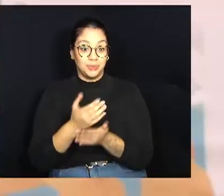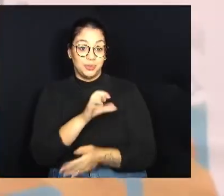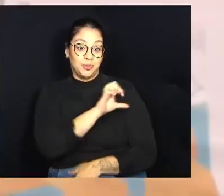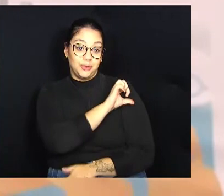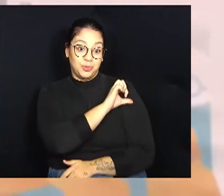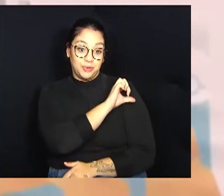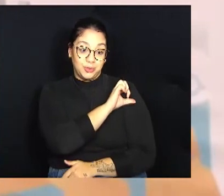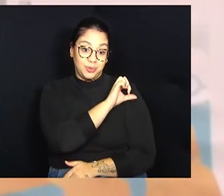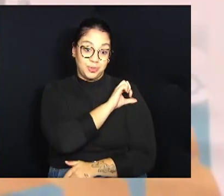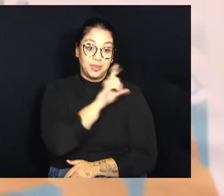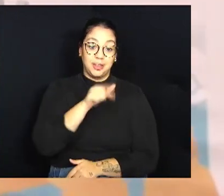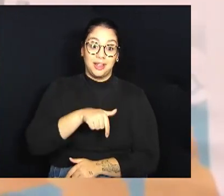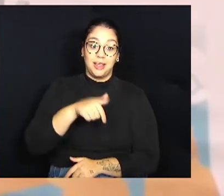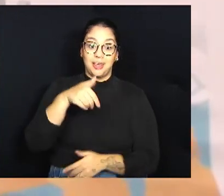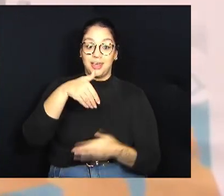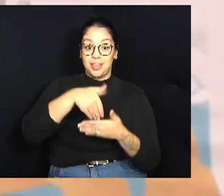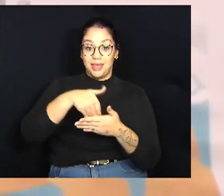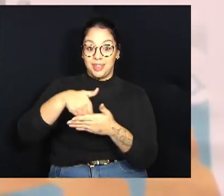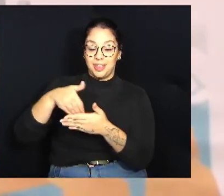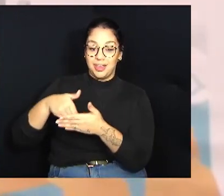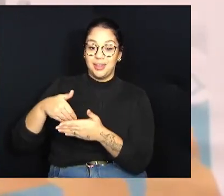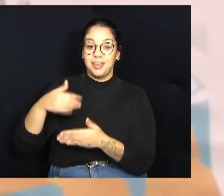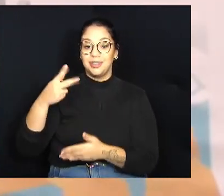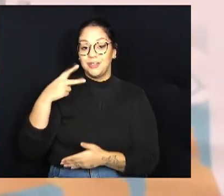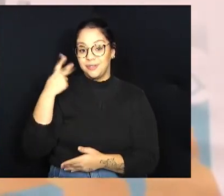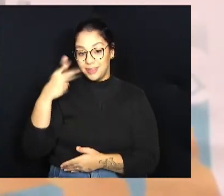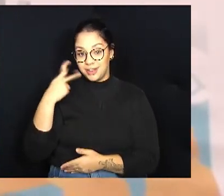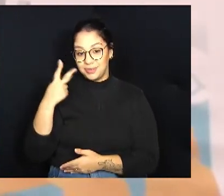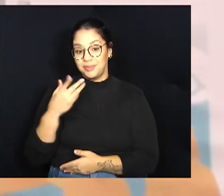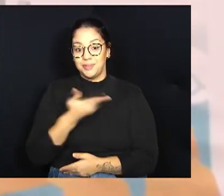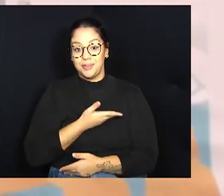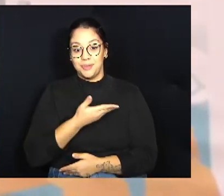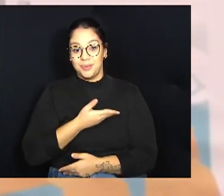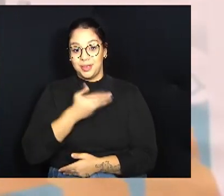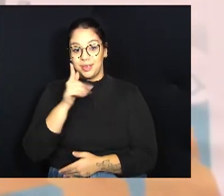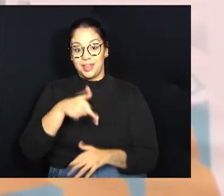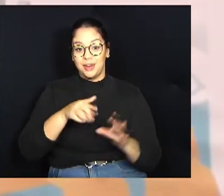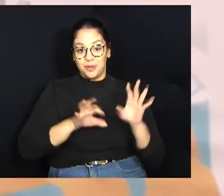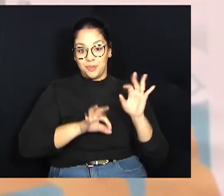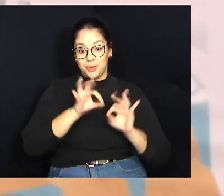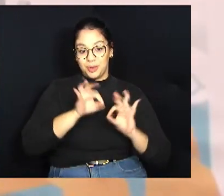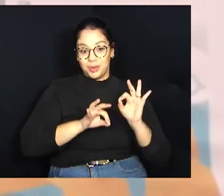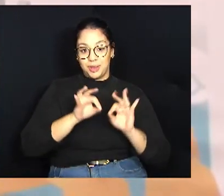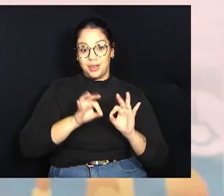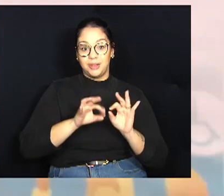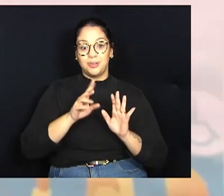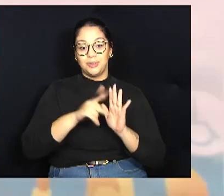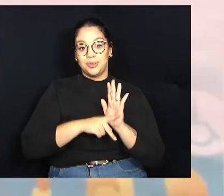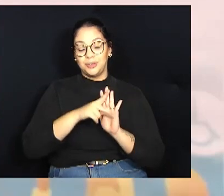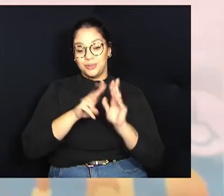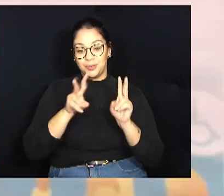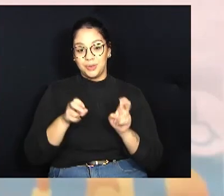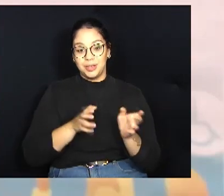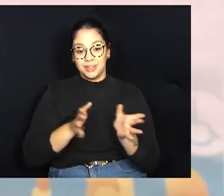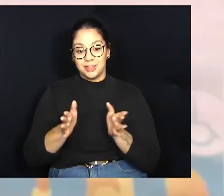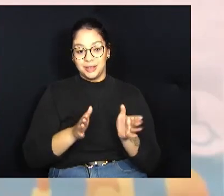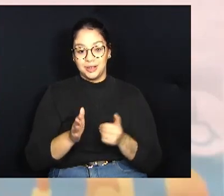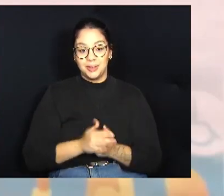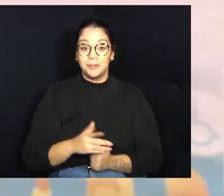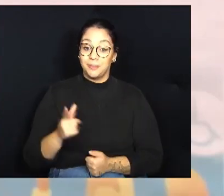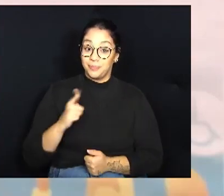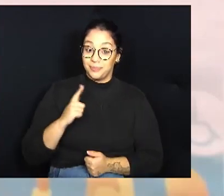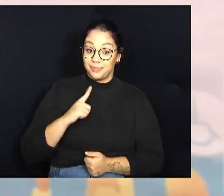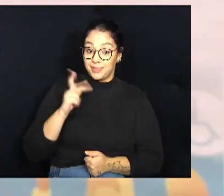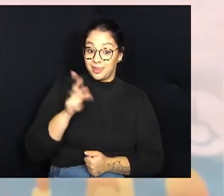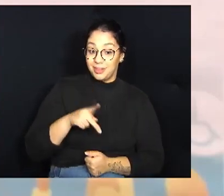foi eleita vereadora pelos colegas a partir de um projeto sobre acessibilidade. A gente tem a professora